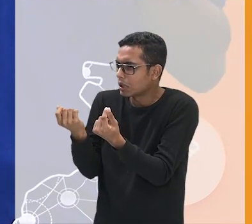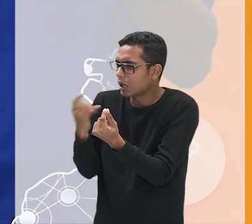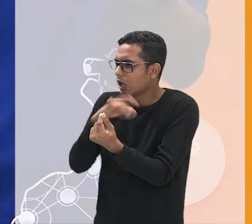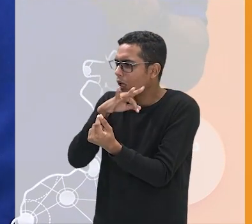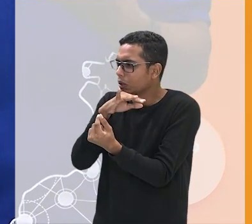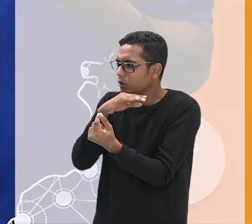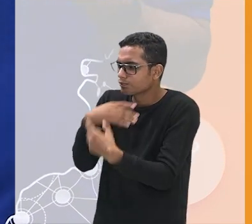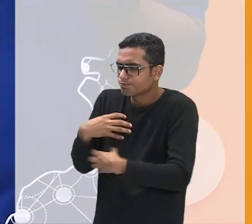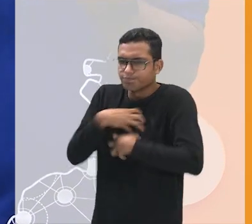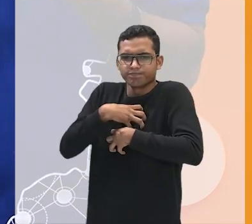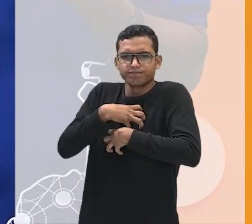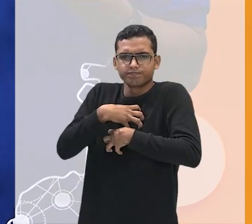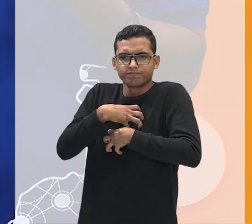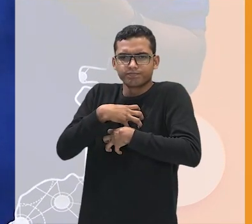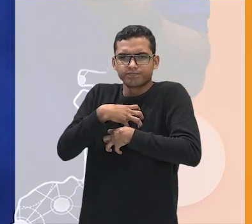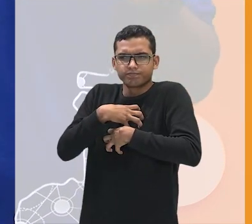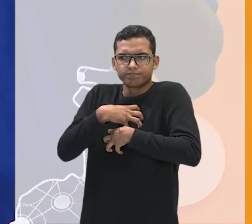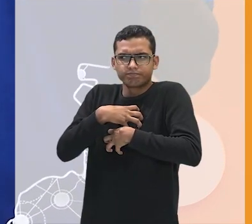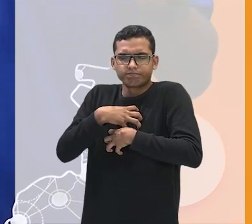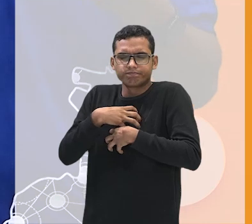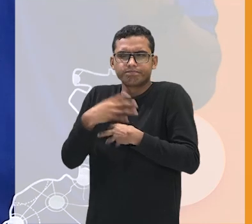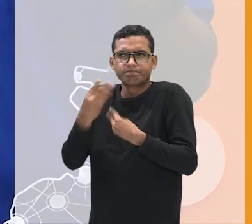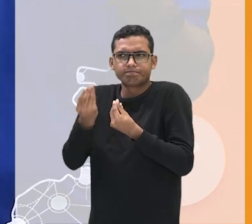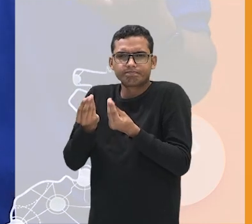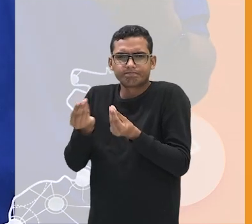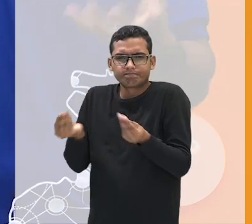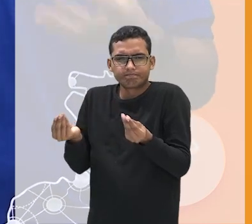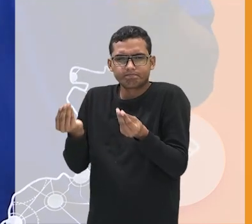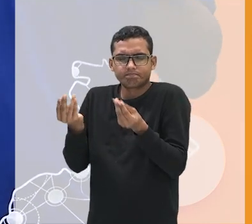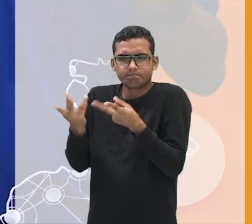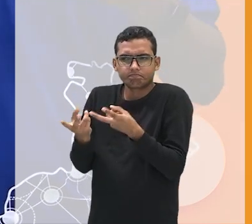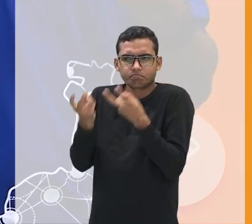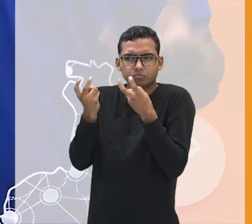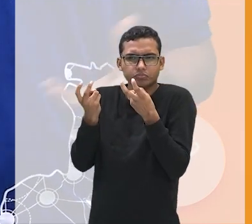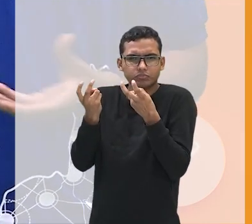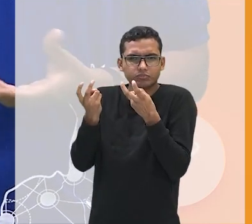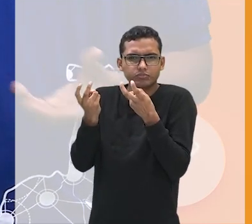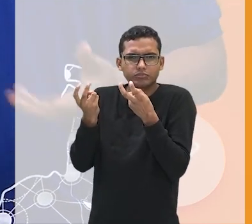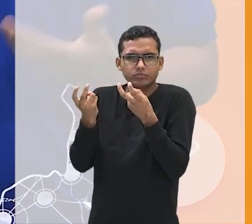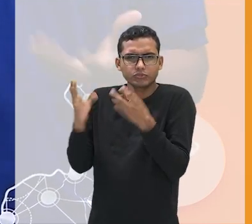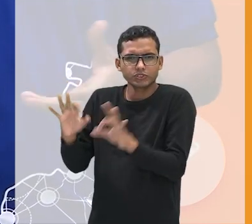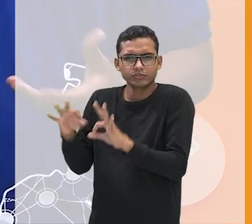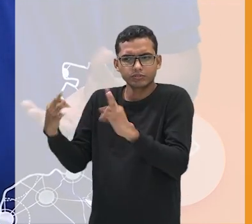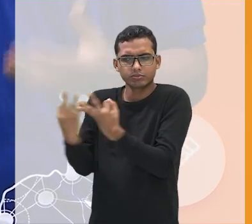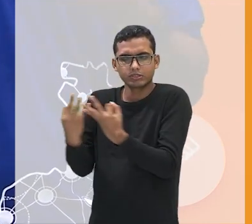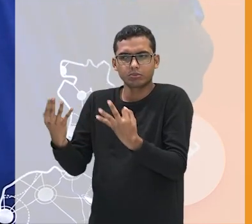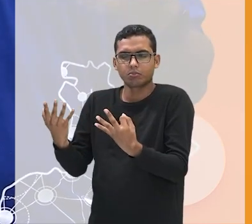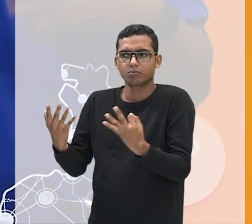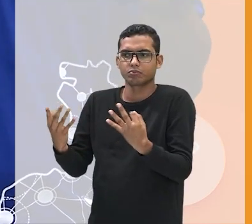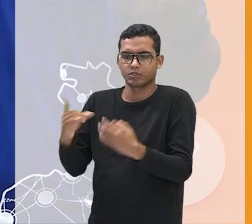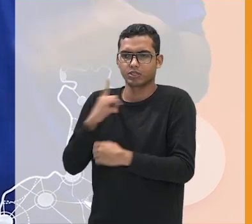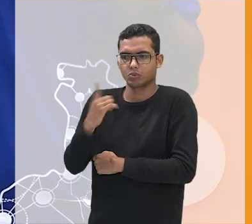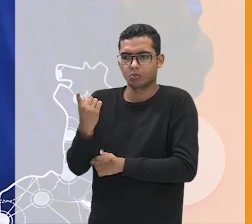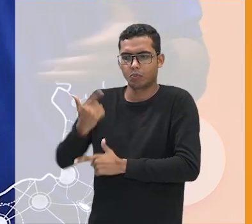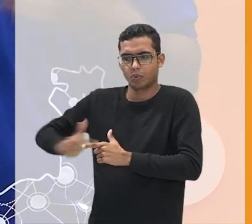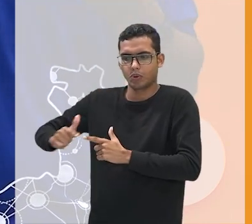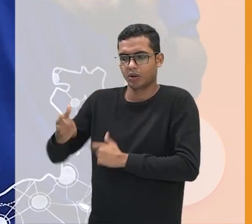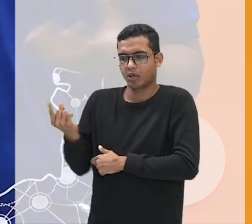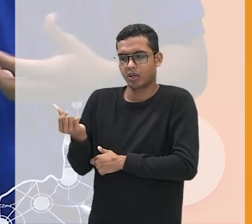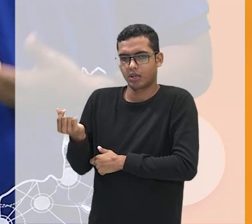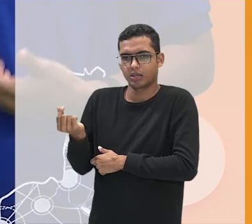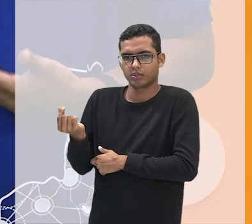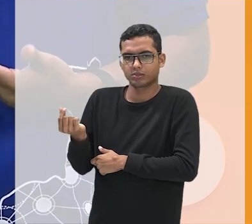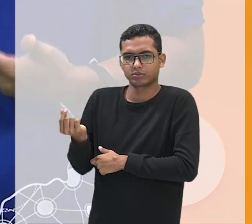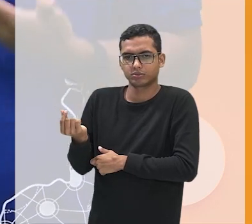sentindo um filme interessante nesse sentido ele vai percebendo que o que aquela família ali estava vivendo não tinha peso